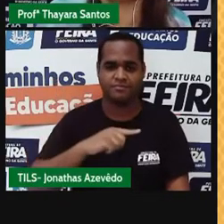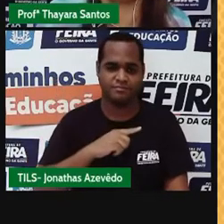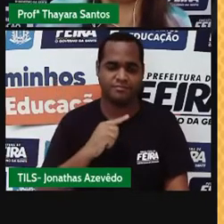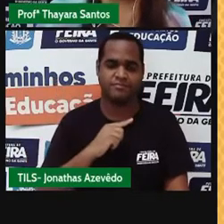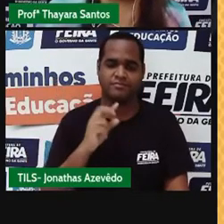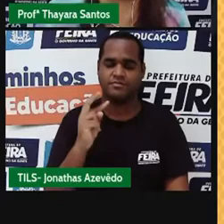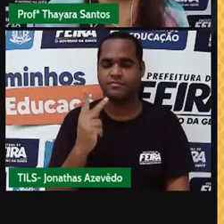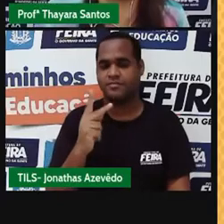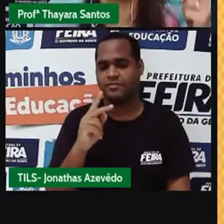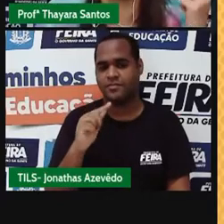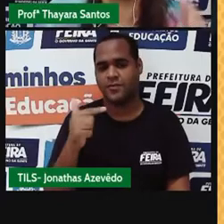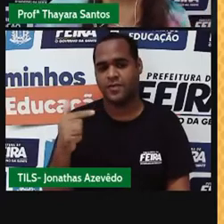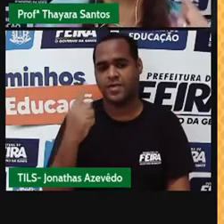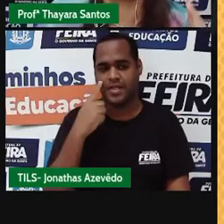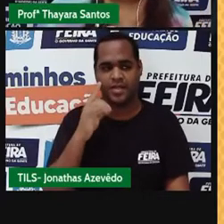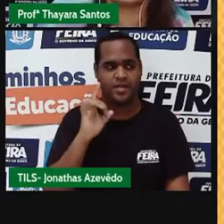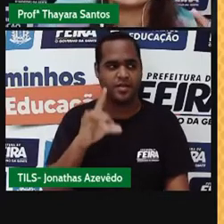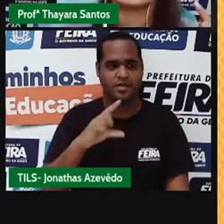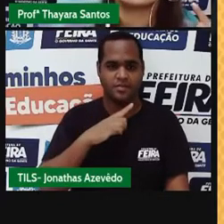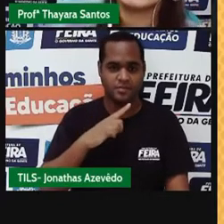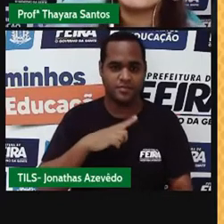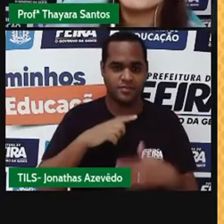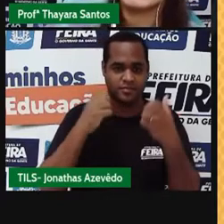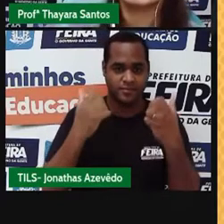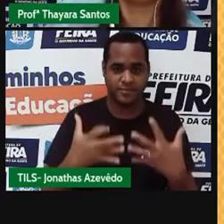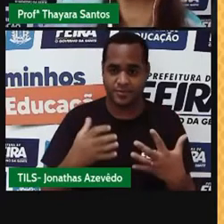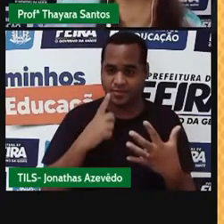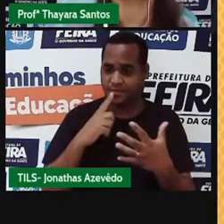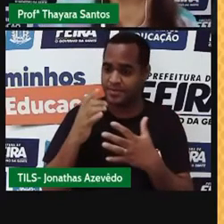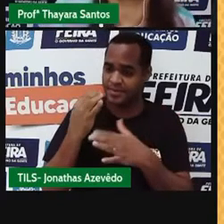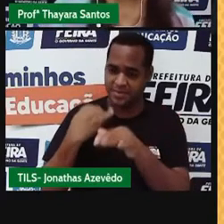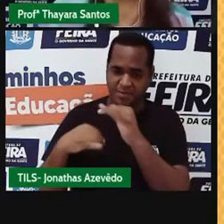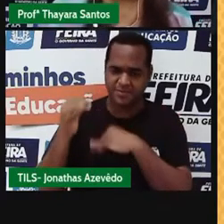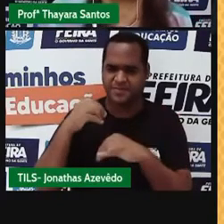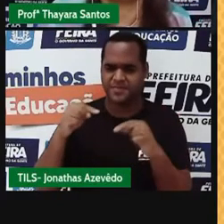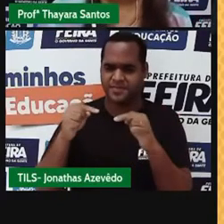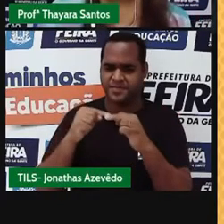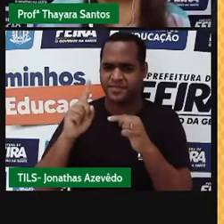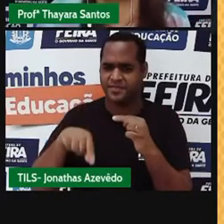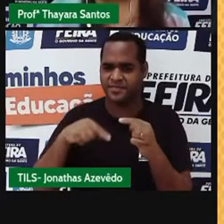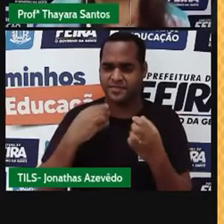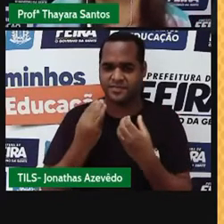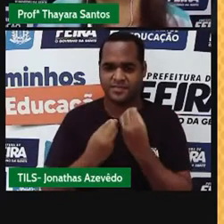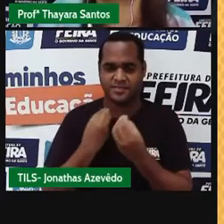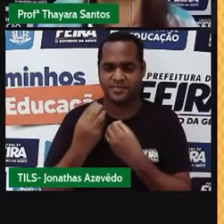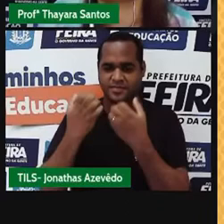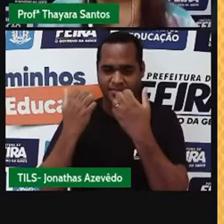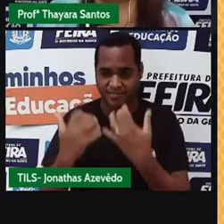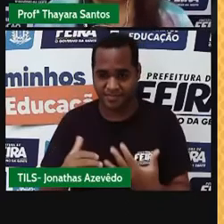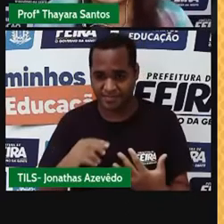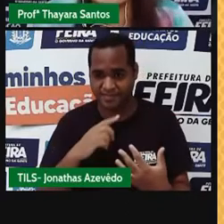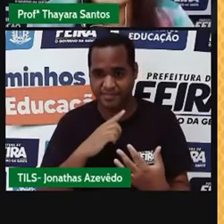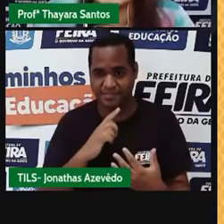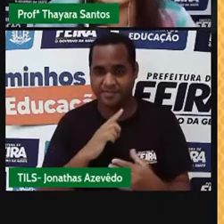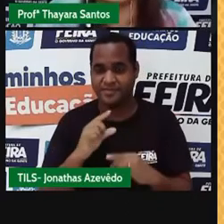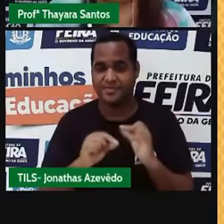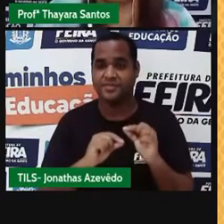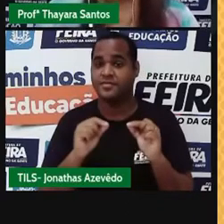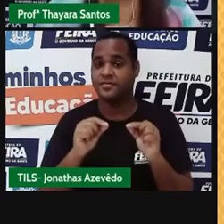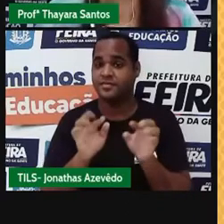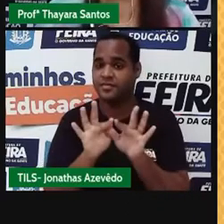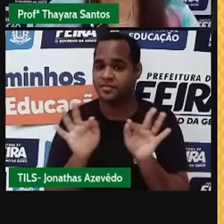hidrogênio. Então, como só tem um tipo de elemento químico ali, então todos esses aqui são exemplos de substâncias simples.